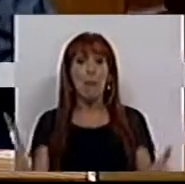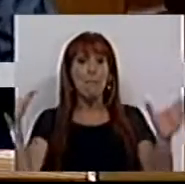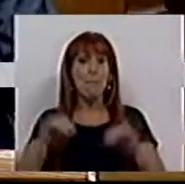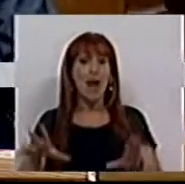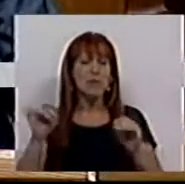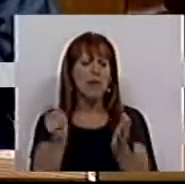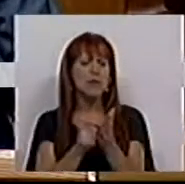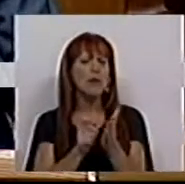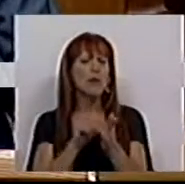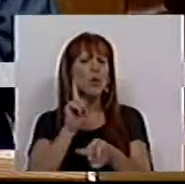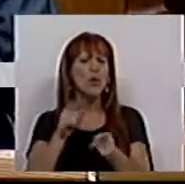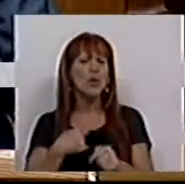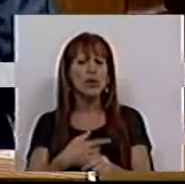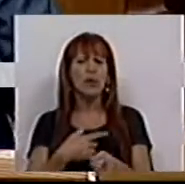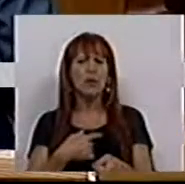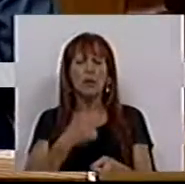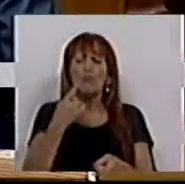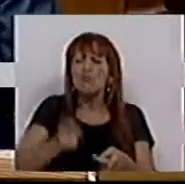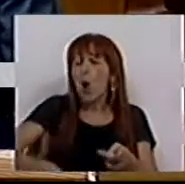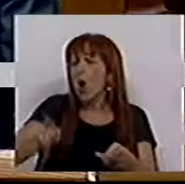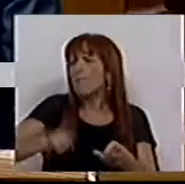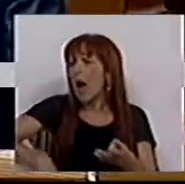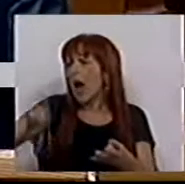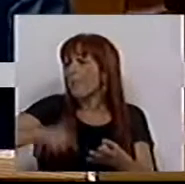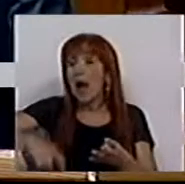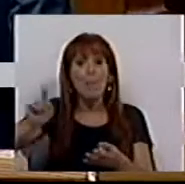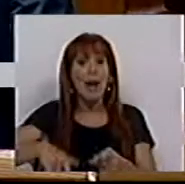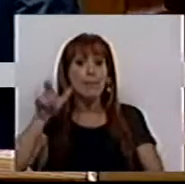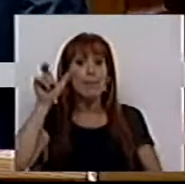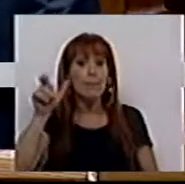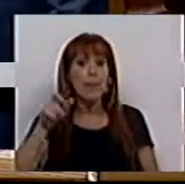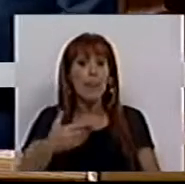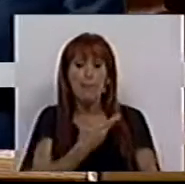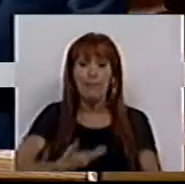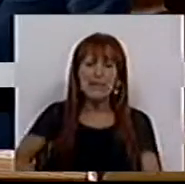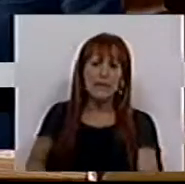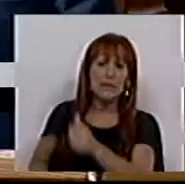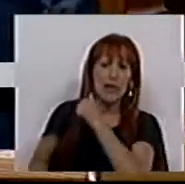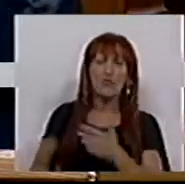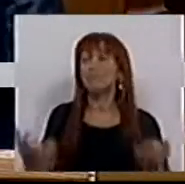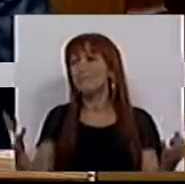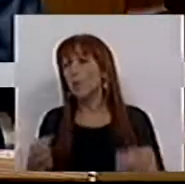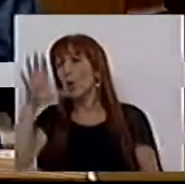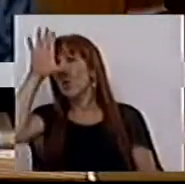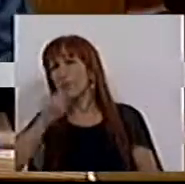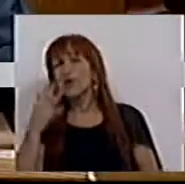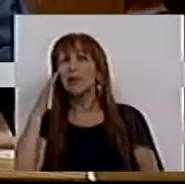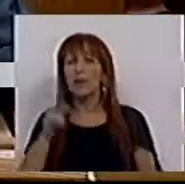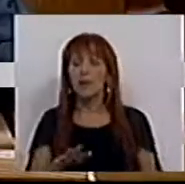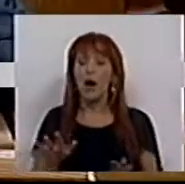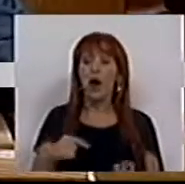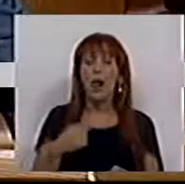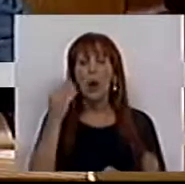mais registramos e que foi repetida à exaustão foi a palavra passado. É certo que o Governo tentou